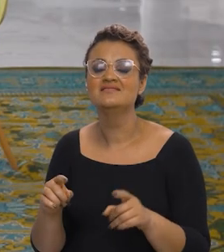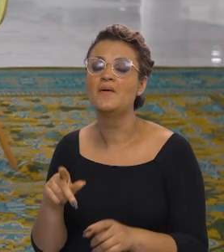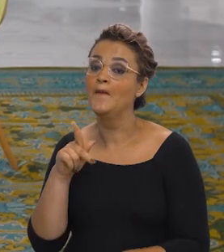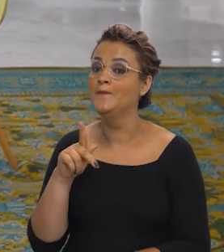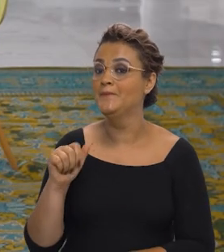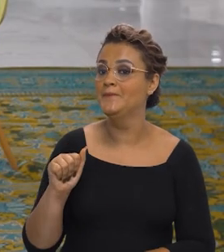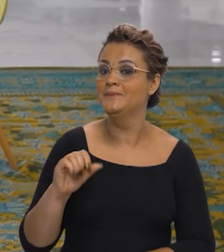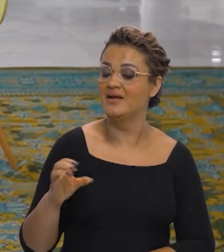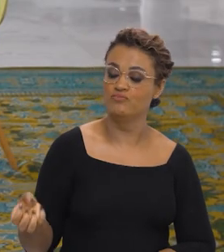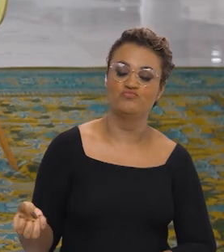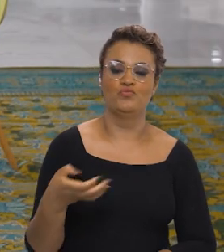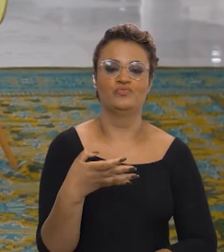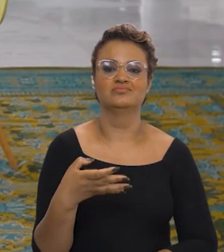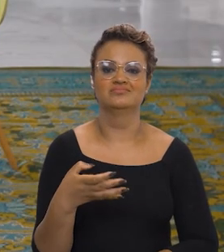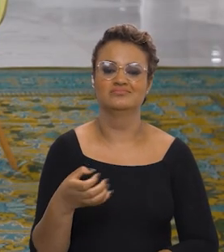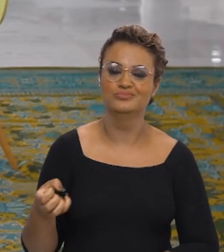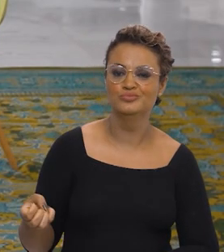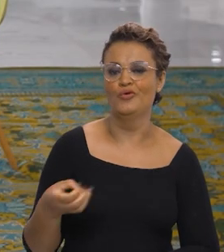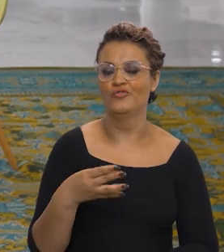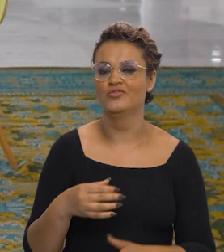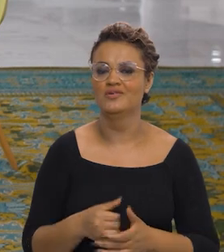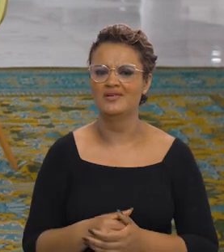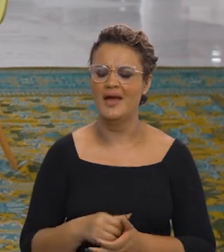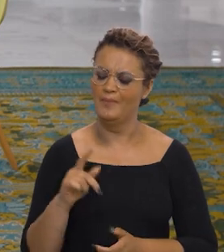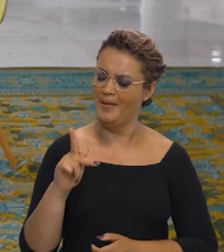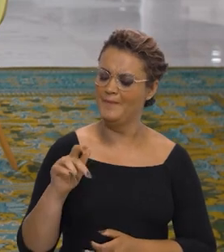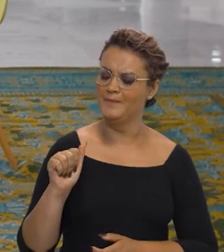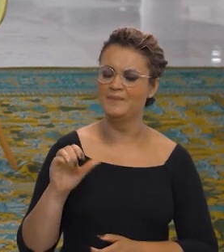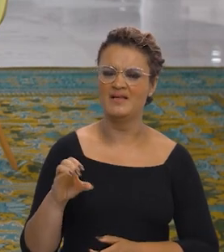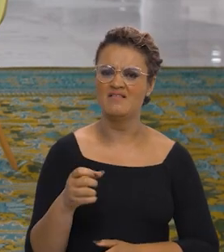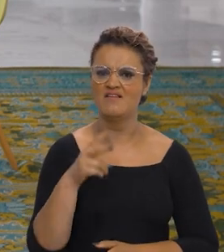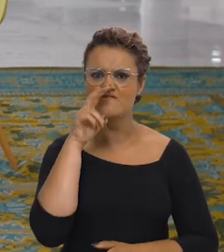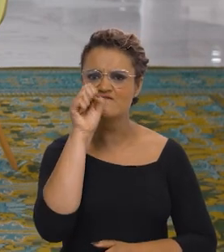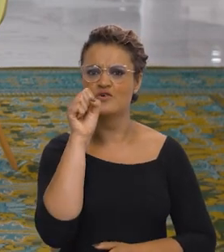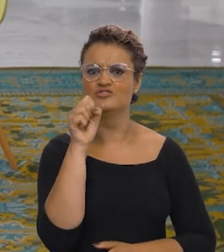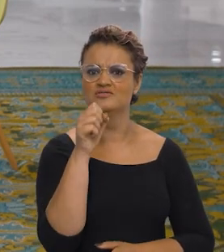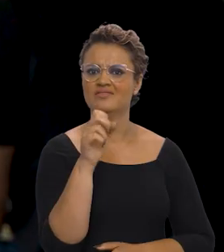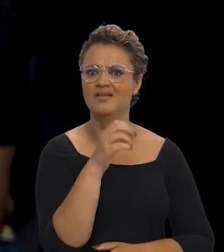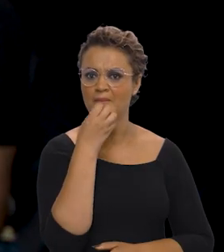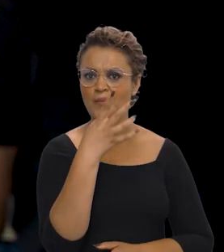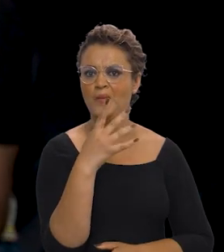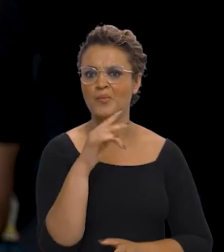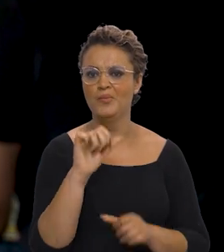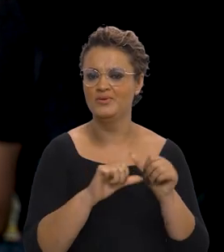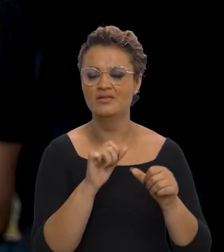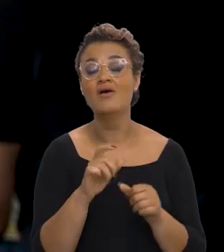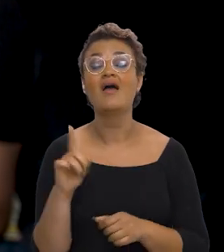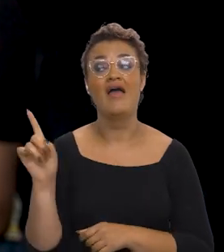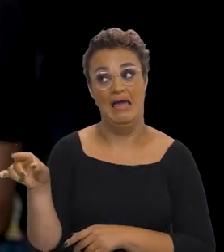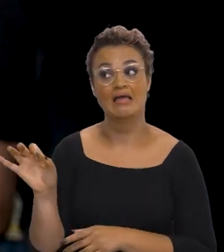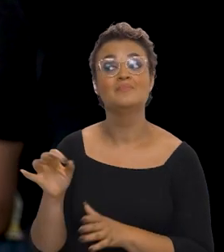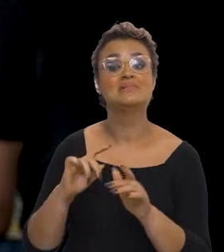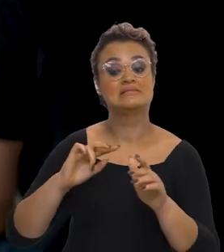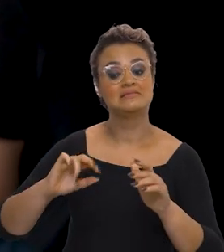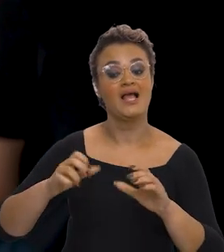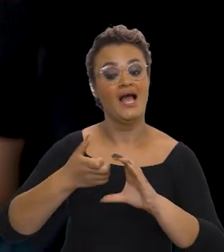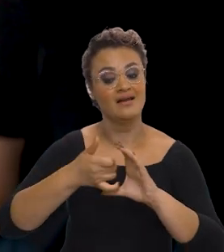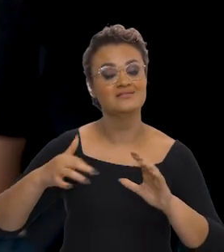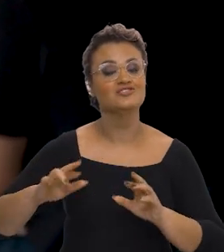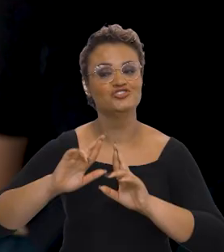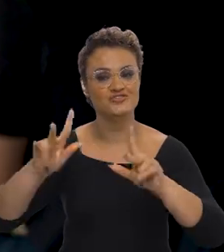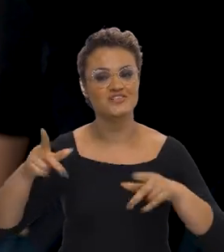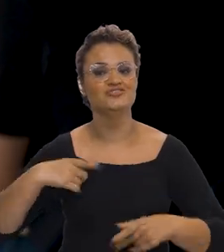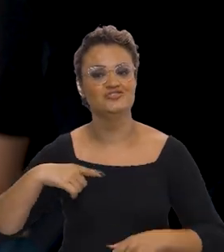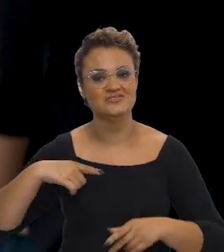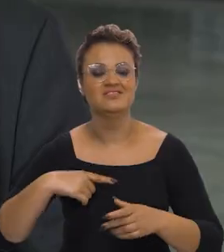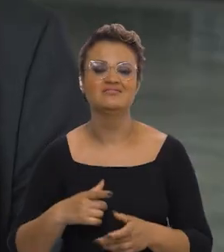mas é um novo PAC, como você está É porque é um nome forte, bom, não precisa mudar. Mas ele tem características novas,